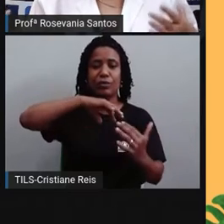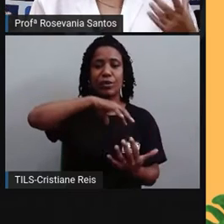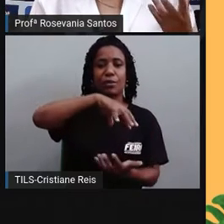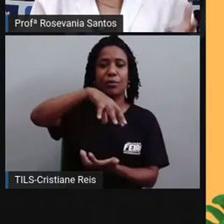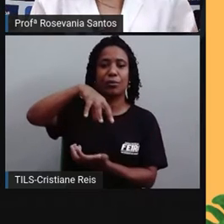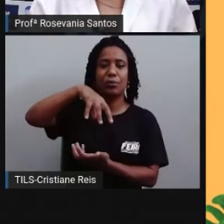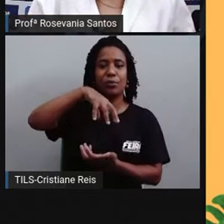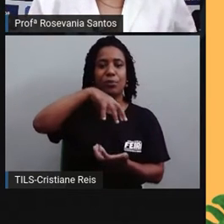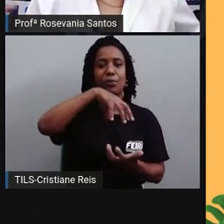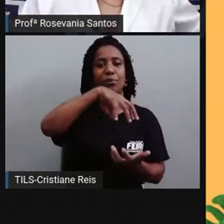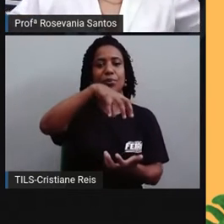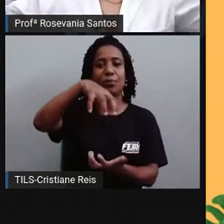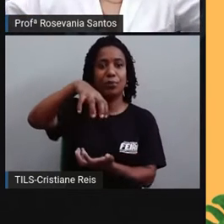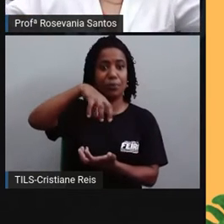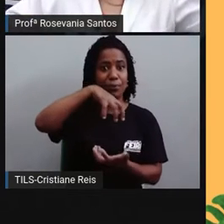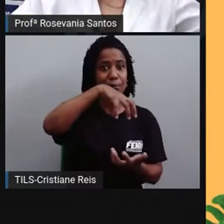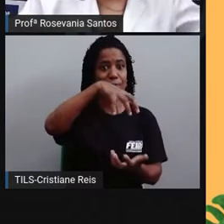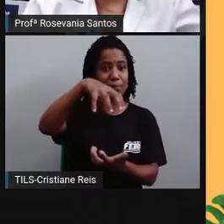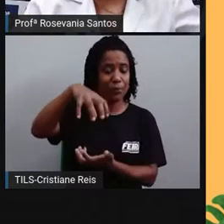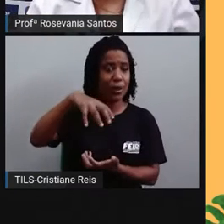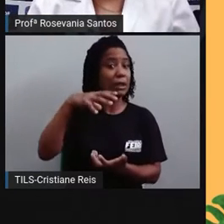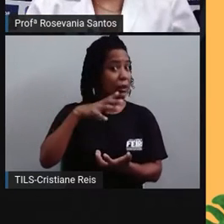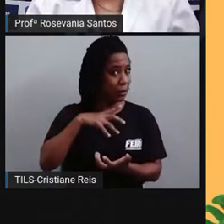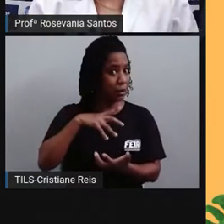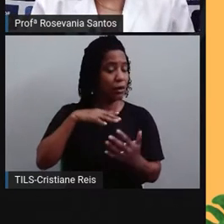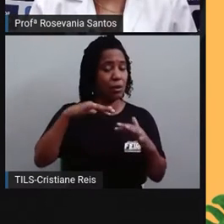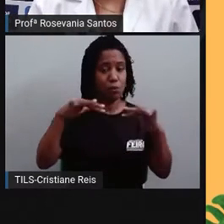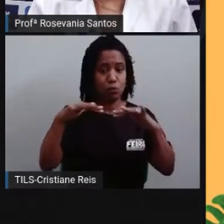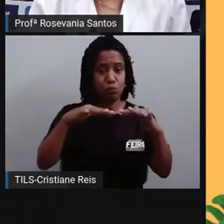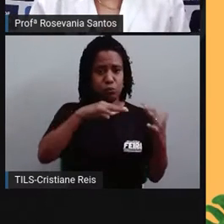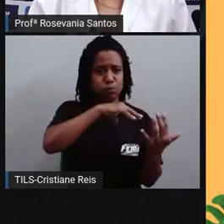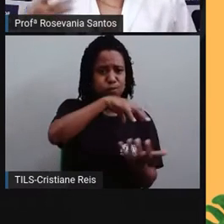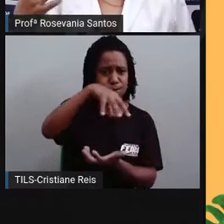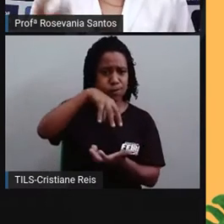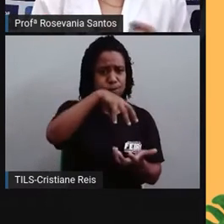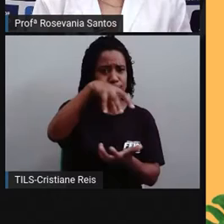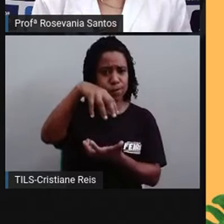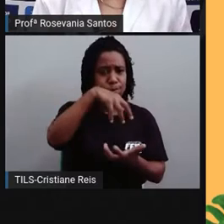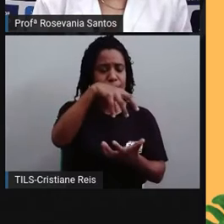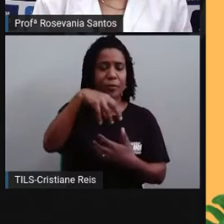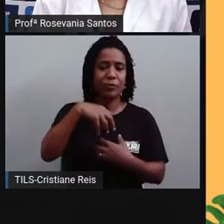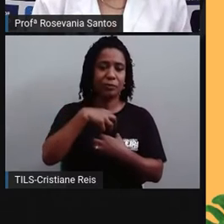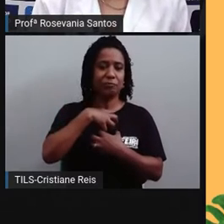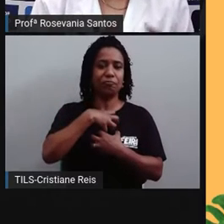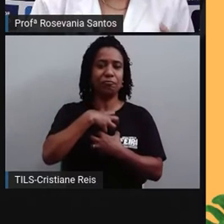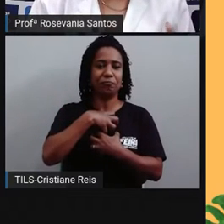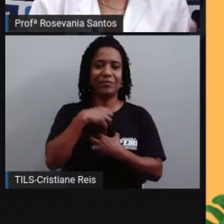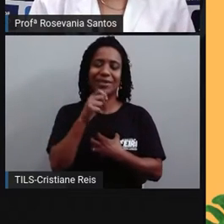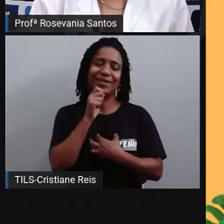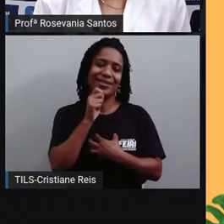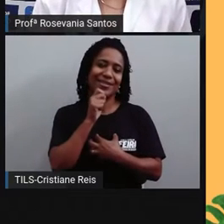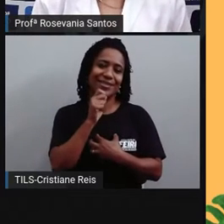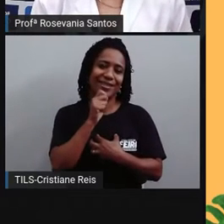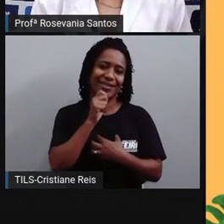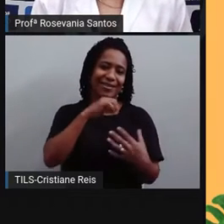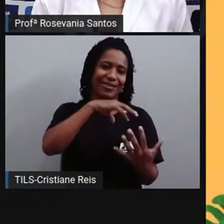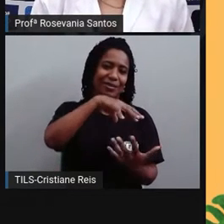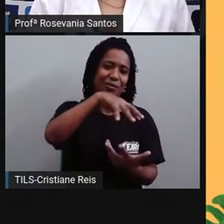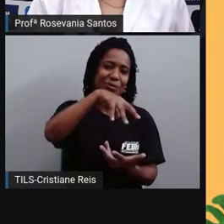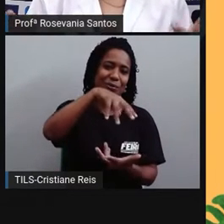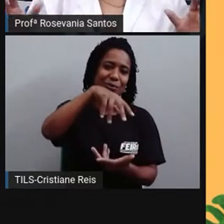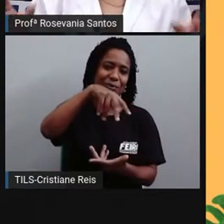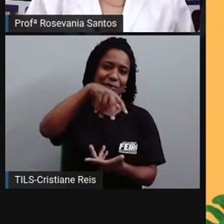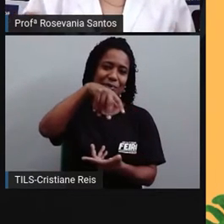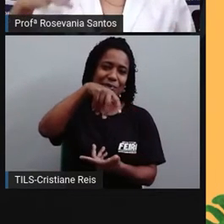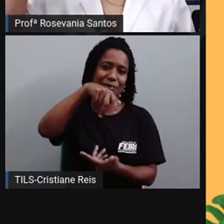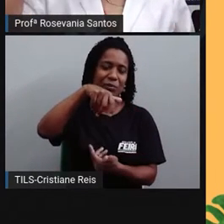na velocidade muito grande e também a circunferência dela é muito grande, nós não percebemos esse movimento.